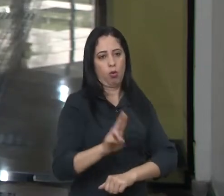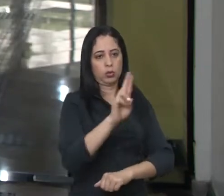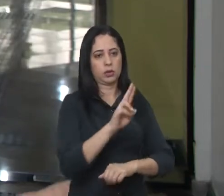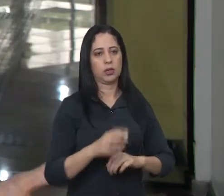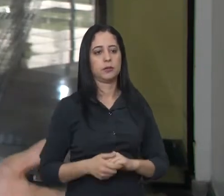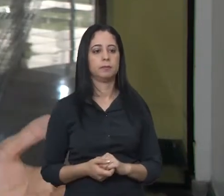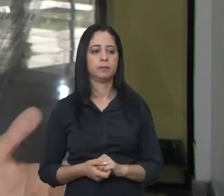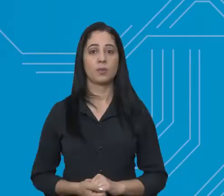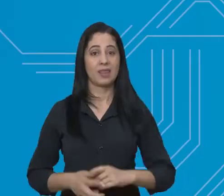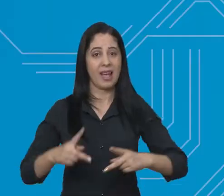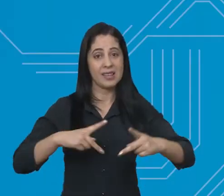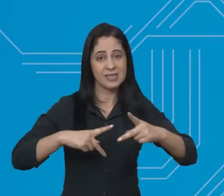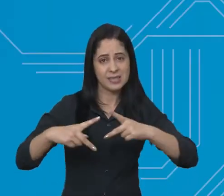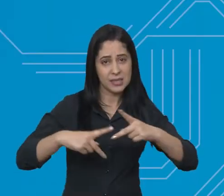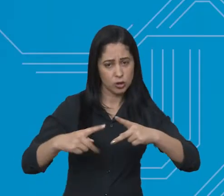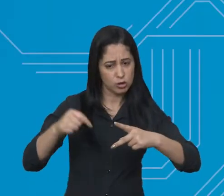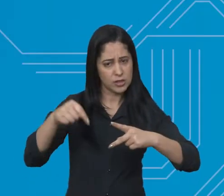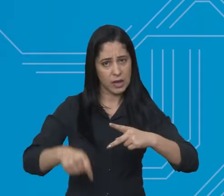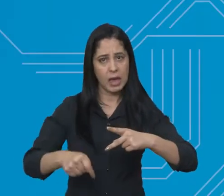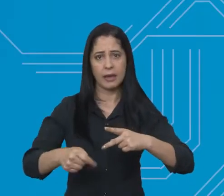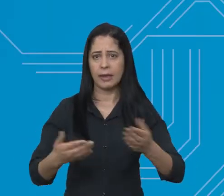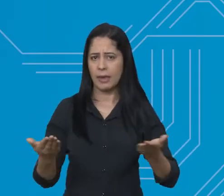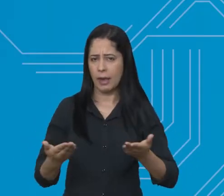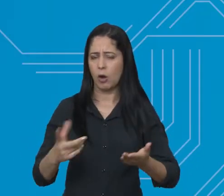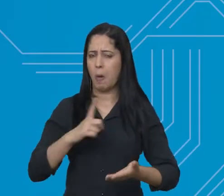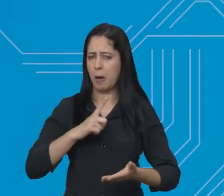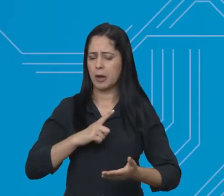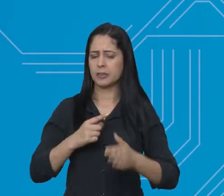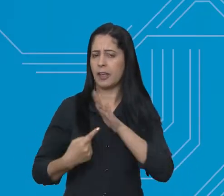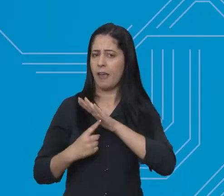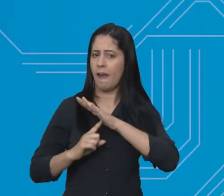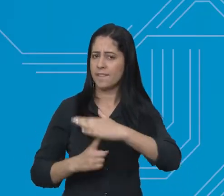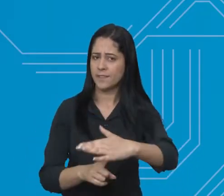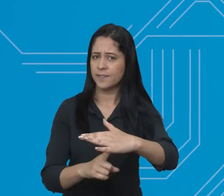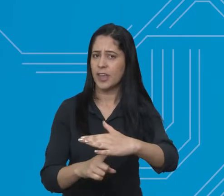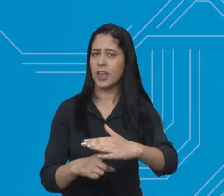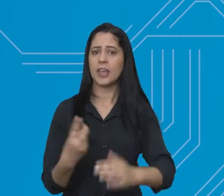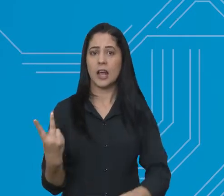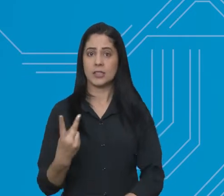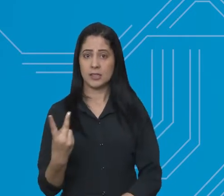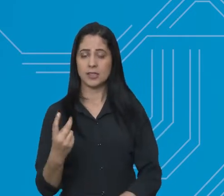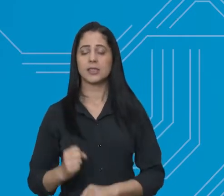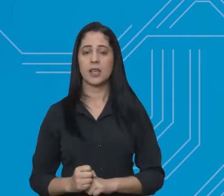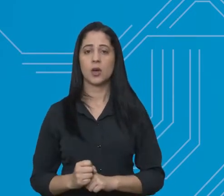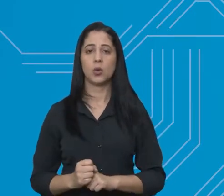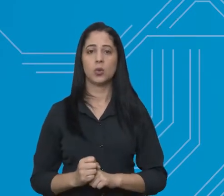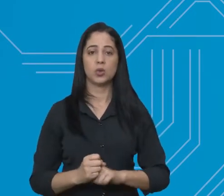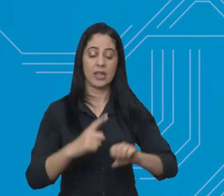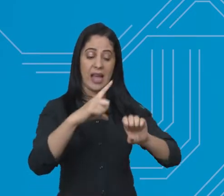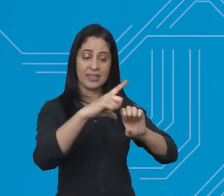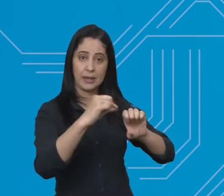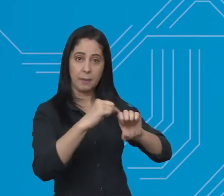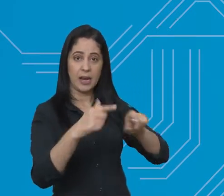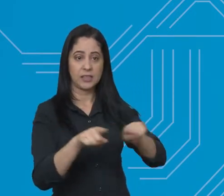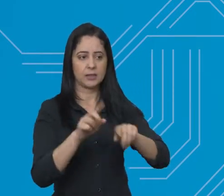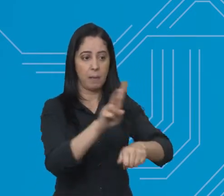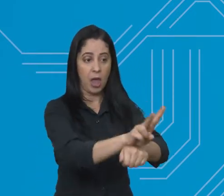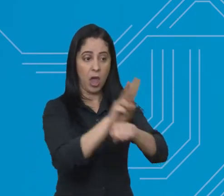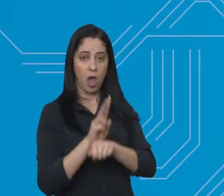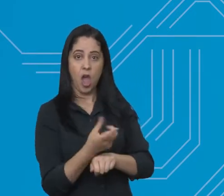expectativa que a gente tem. E São José dos Campos foi palco da segunda edição da Feira do Microcrédito,